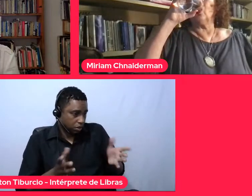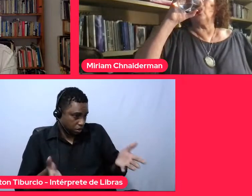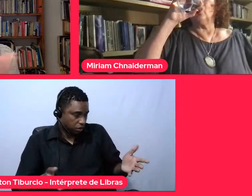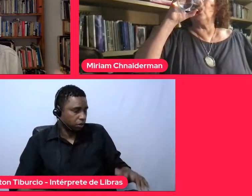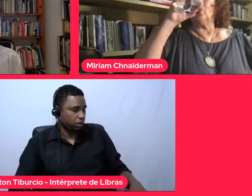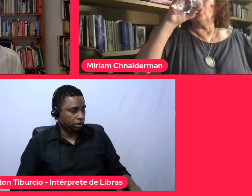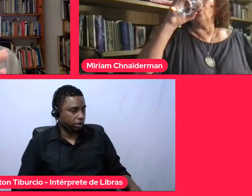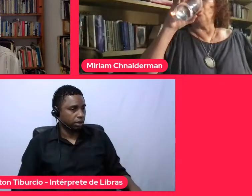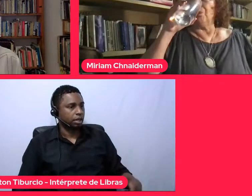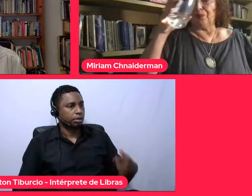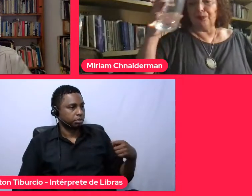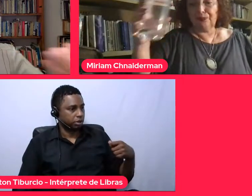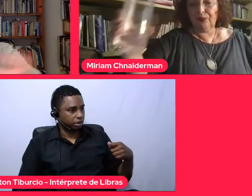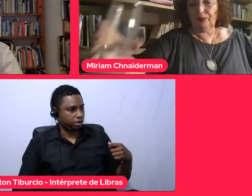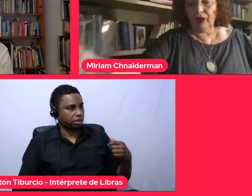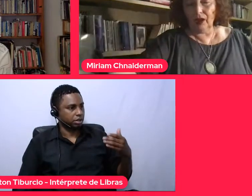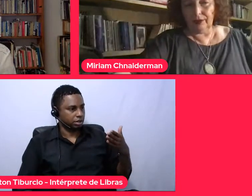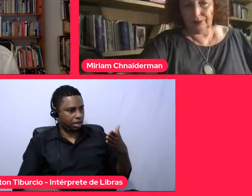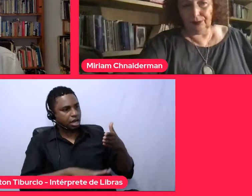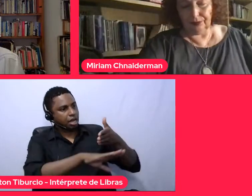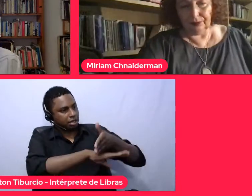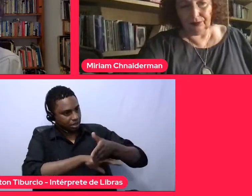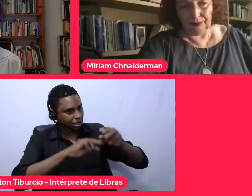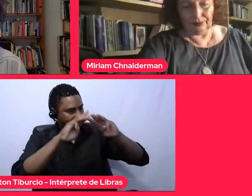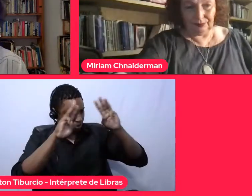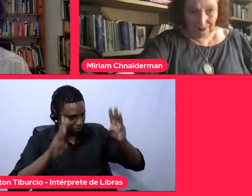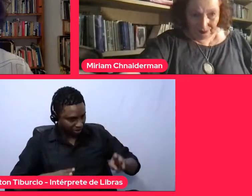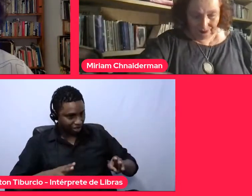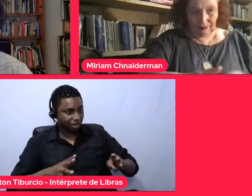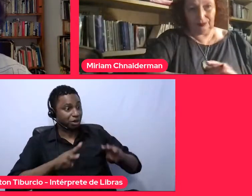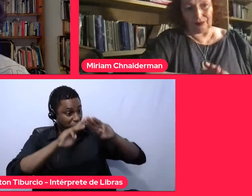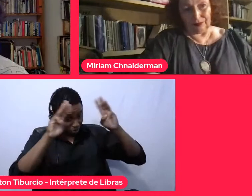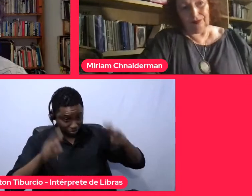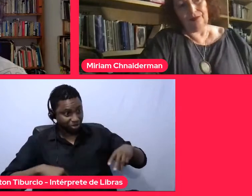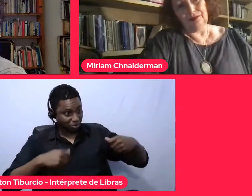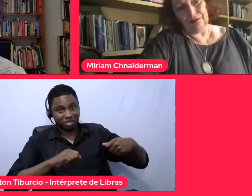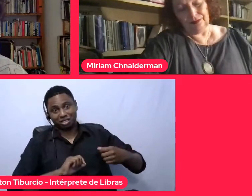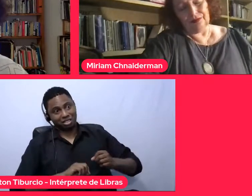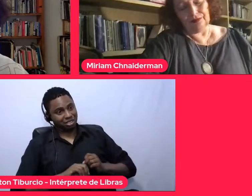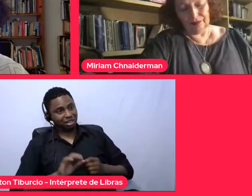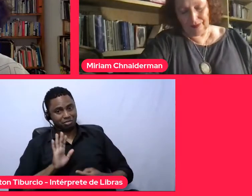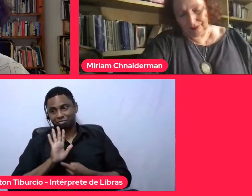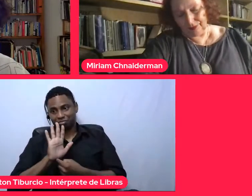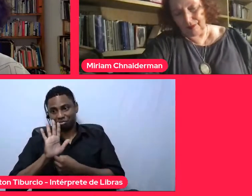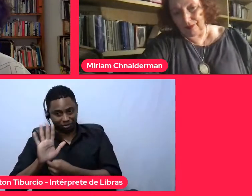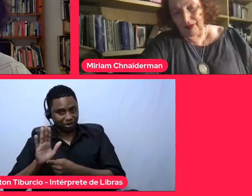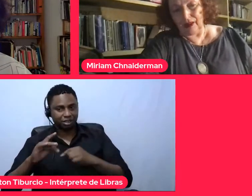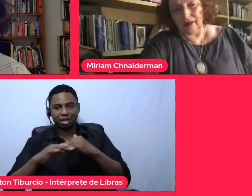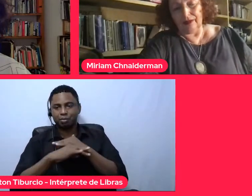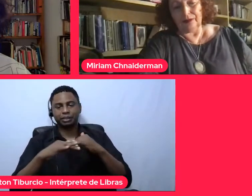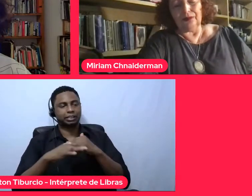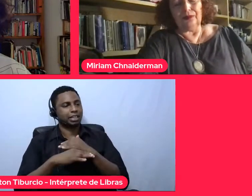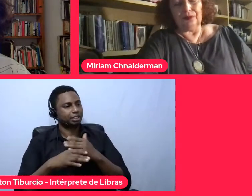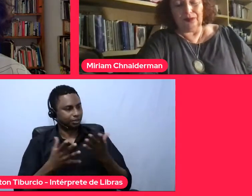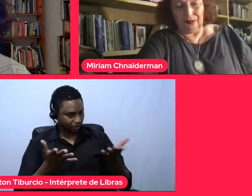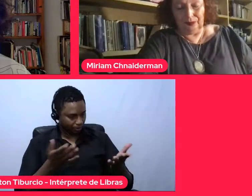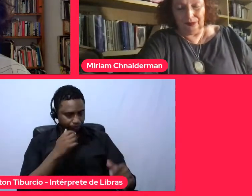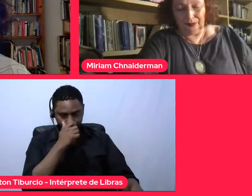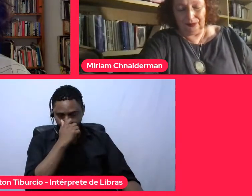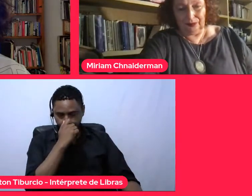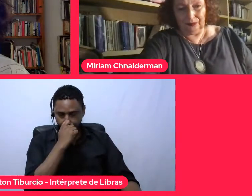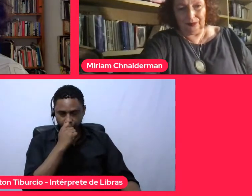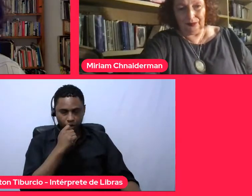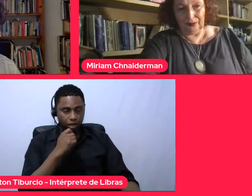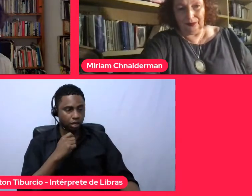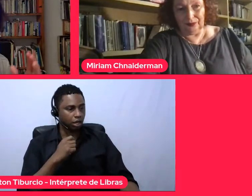tem que entrar para dentro do museu e o museu tem que sair para a cidade. Eu acho que o